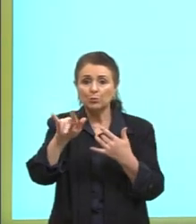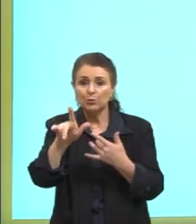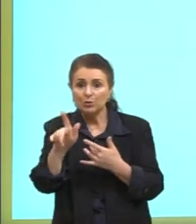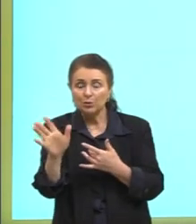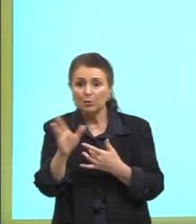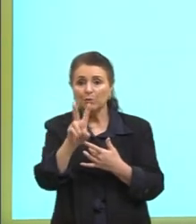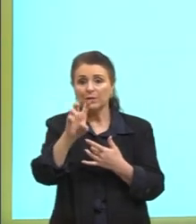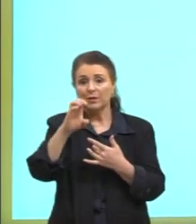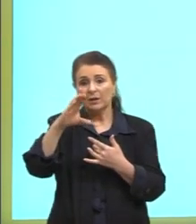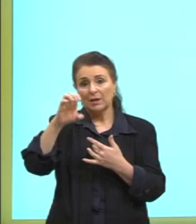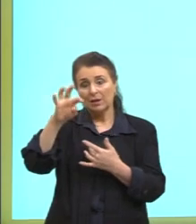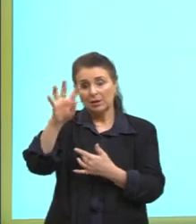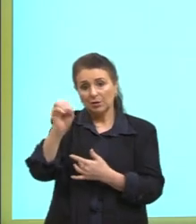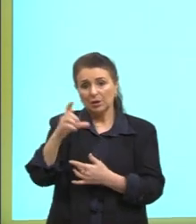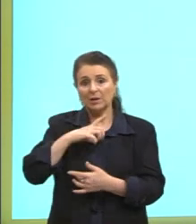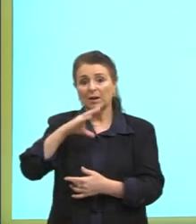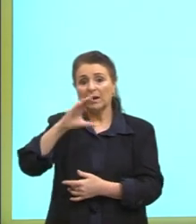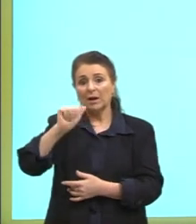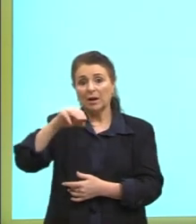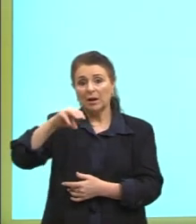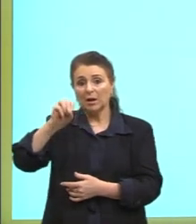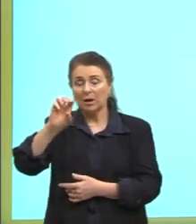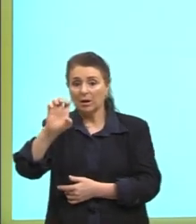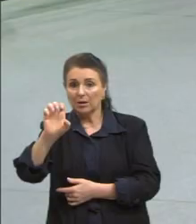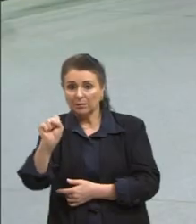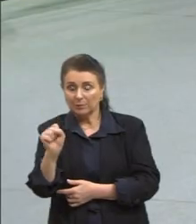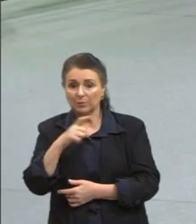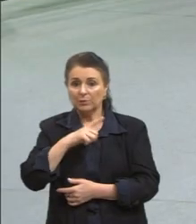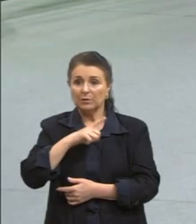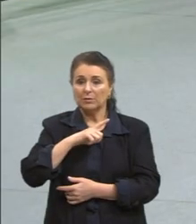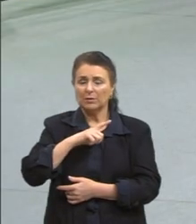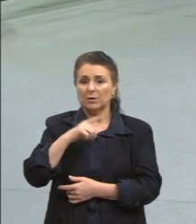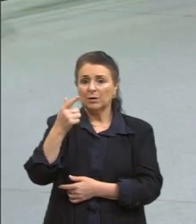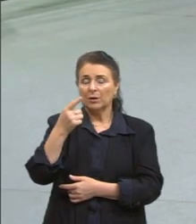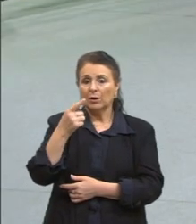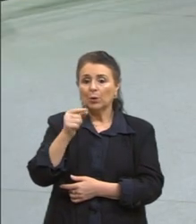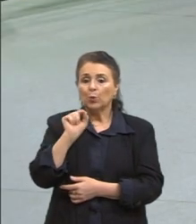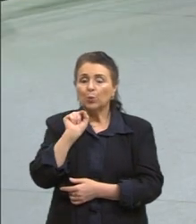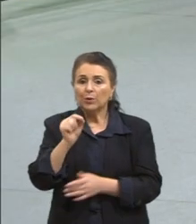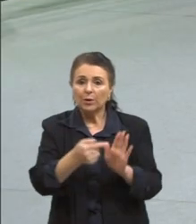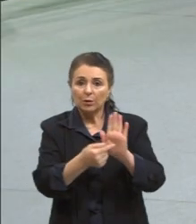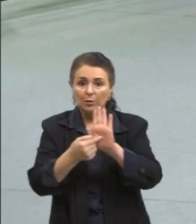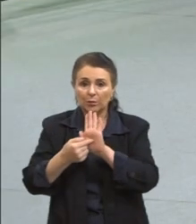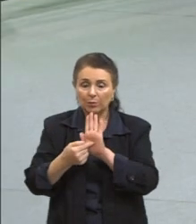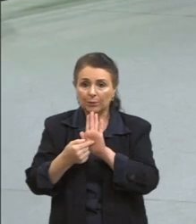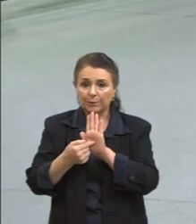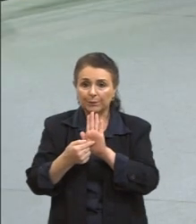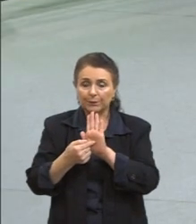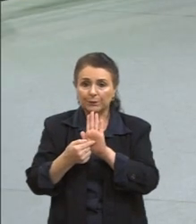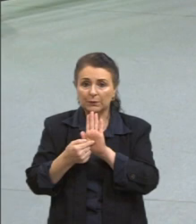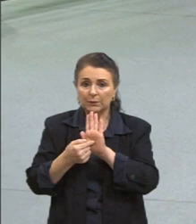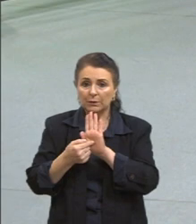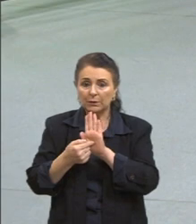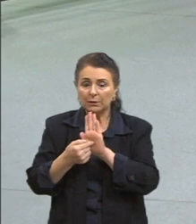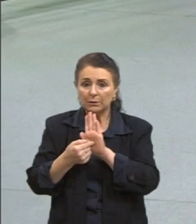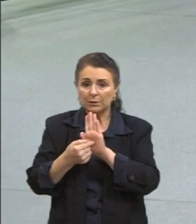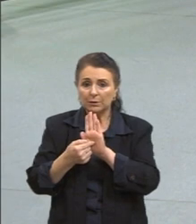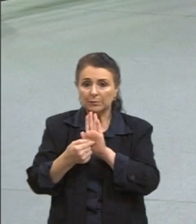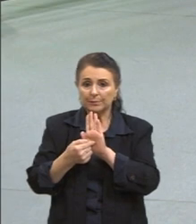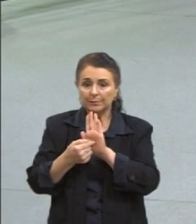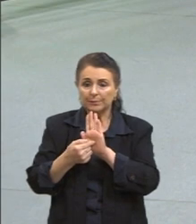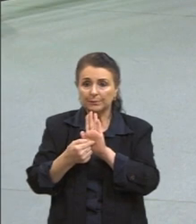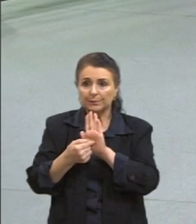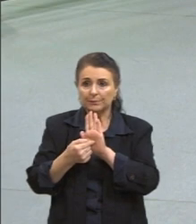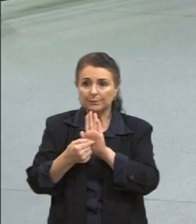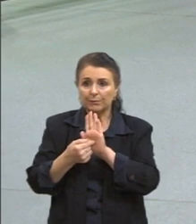teremos Camões, né? O que trouxe a nova medida para...